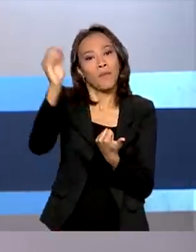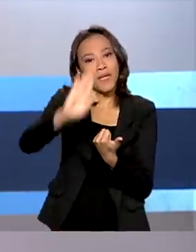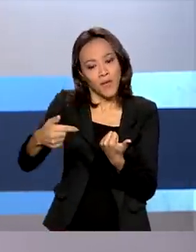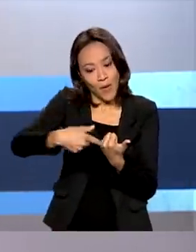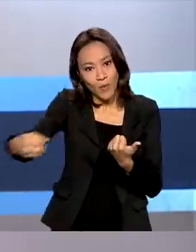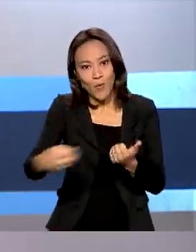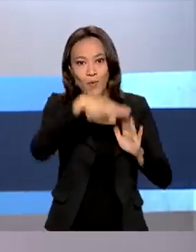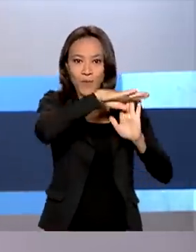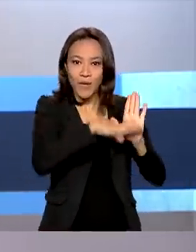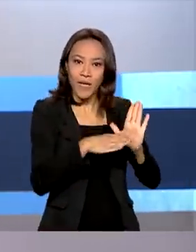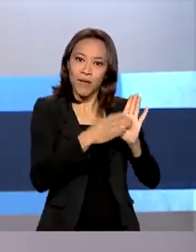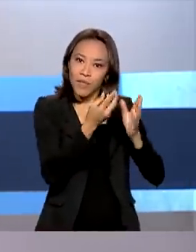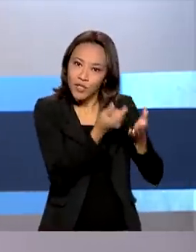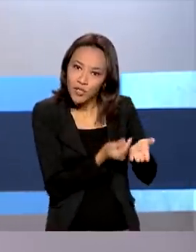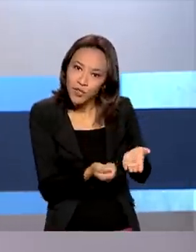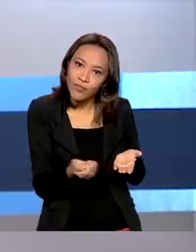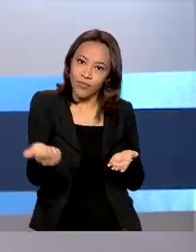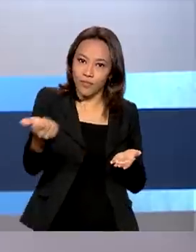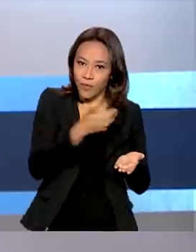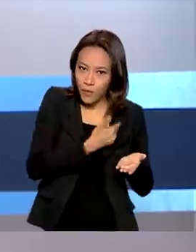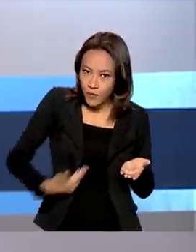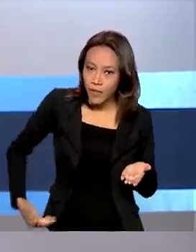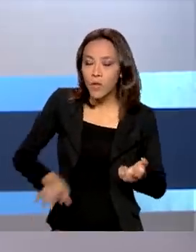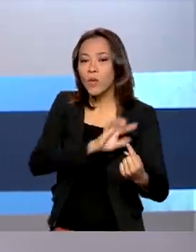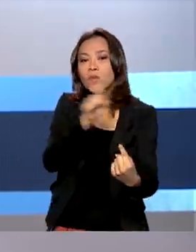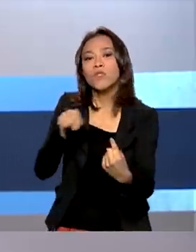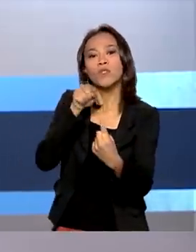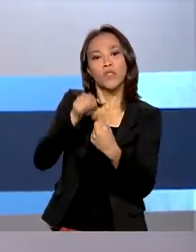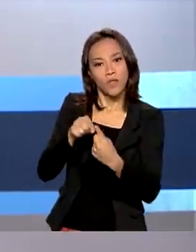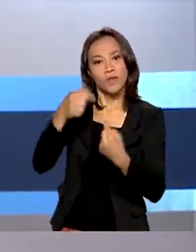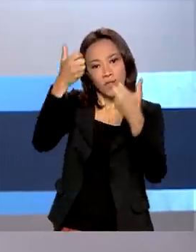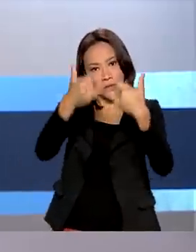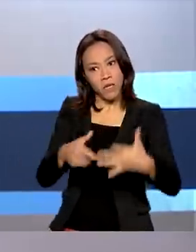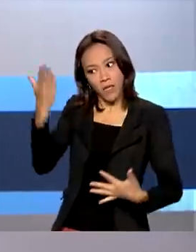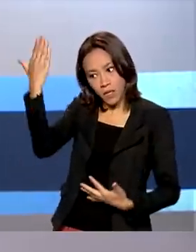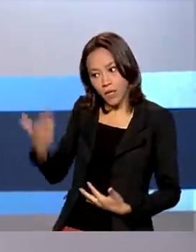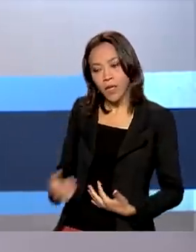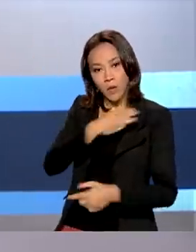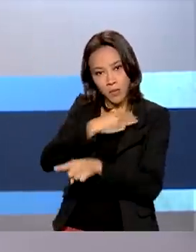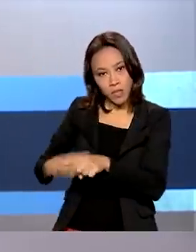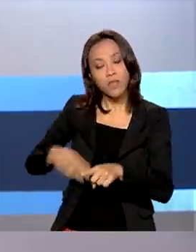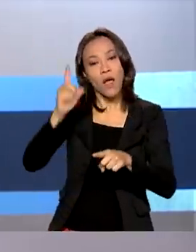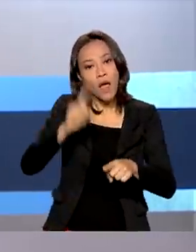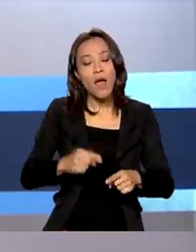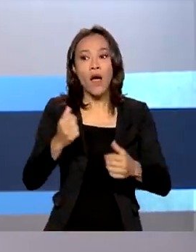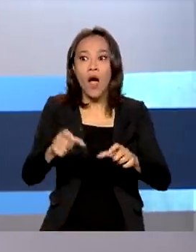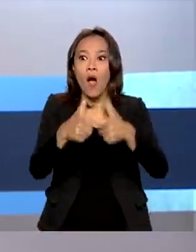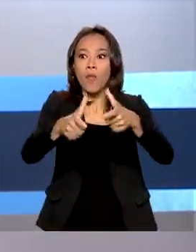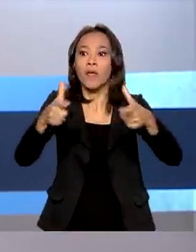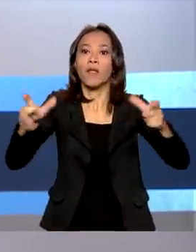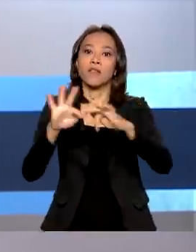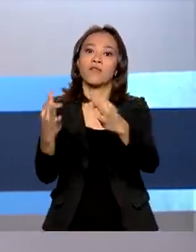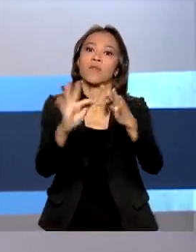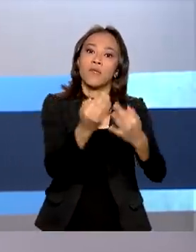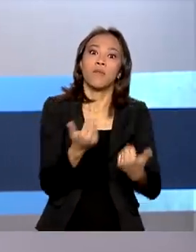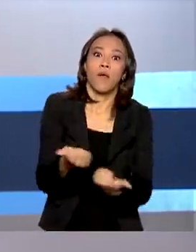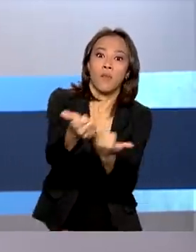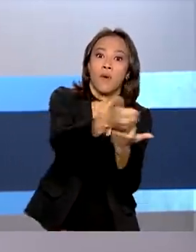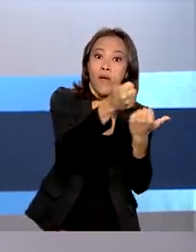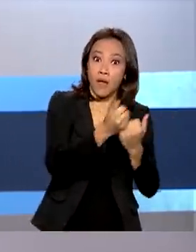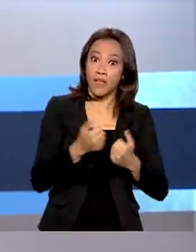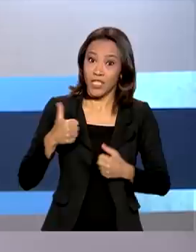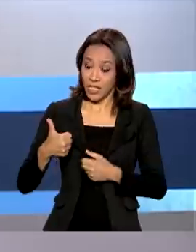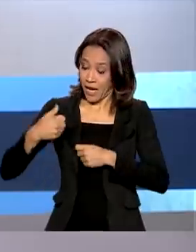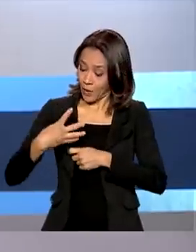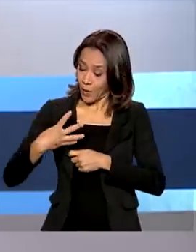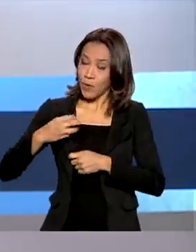transferência de renda. João Roma disse que o objetivo do governo é aumentar o número de famílias atendidas, passando de 14 milhões